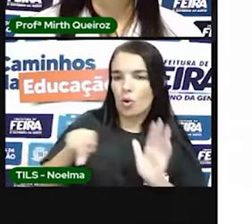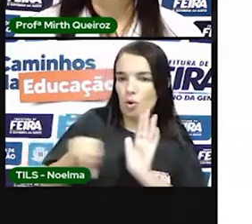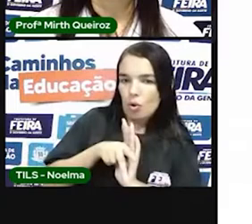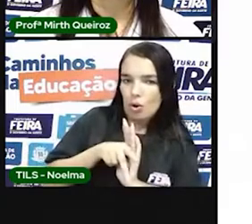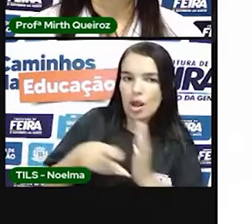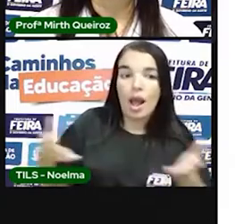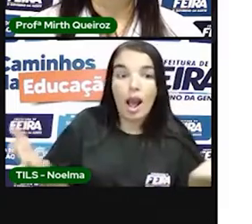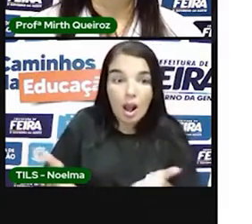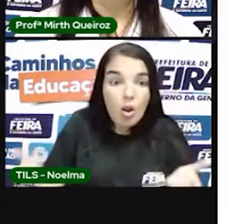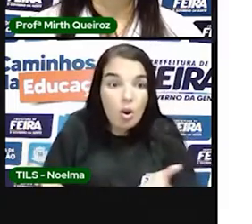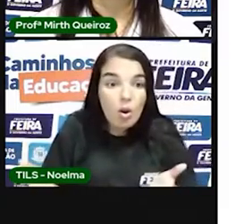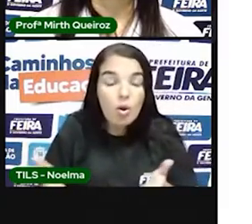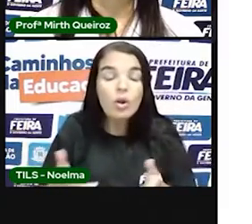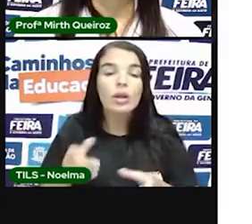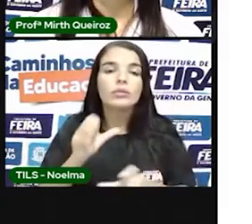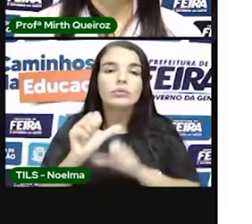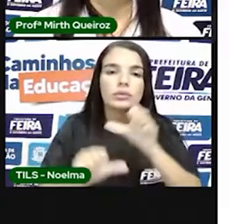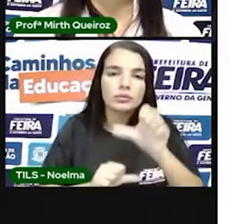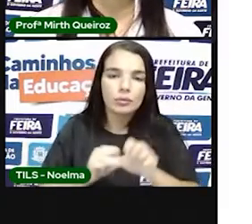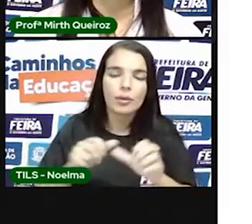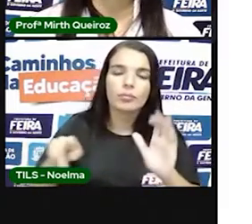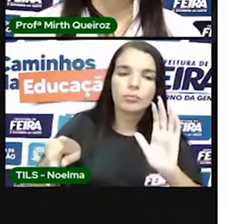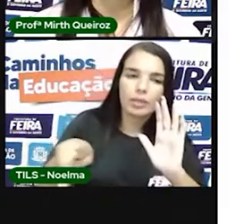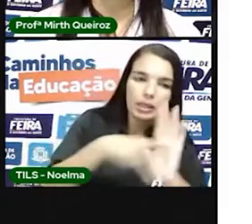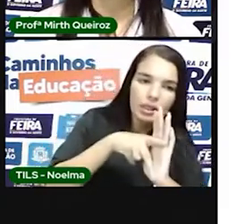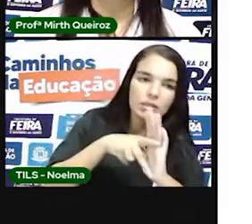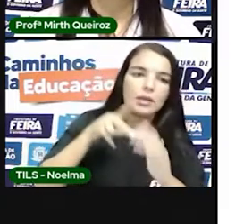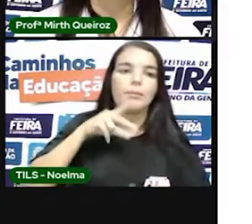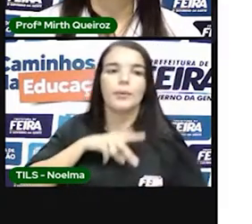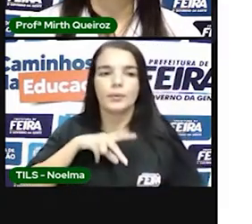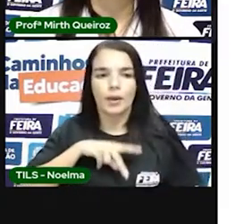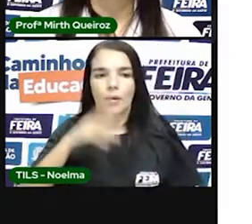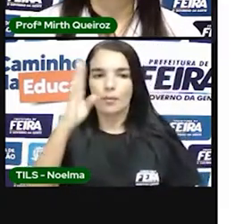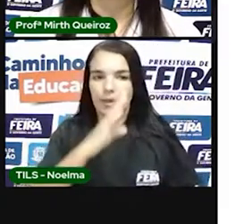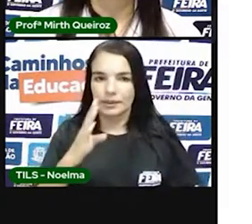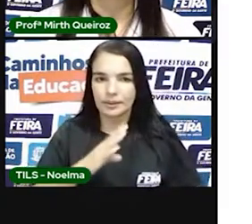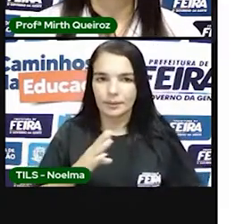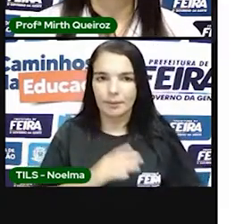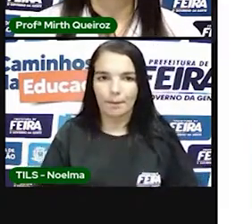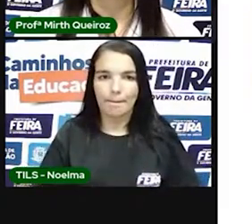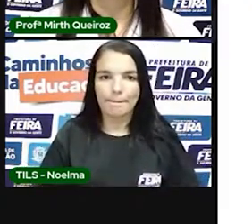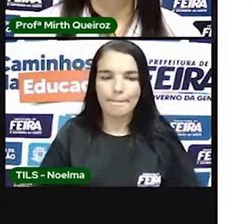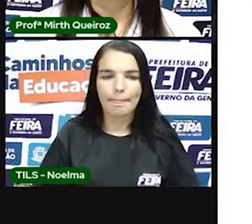colonial. Quais foram os motivos para a colonização?